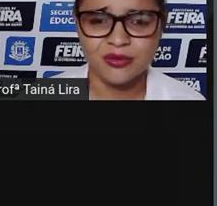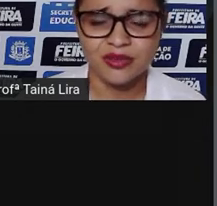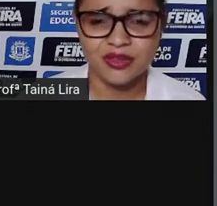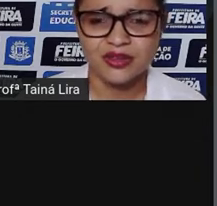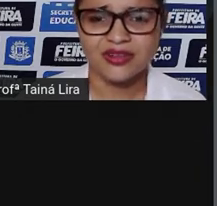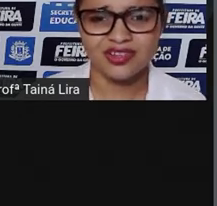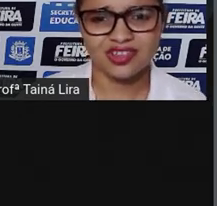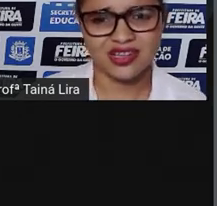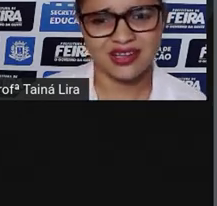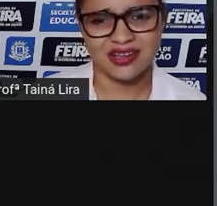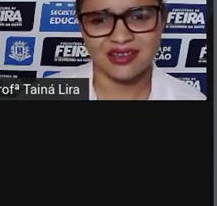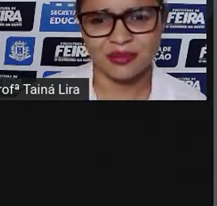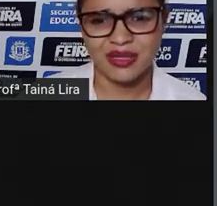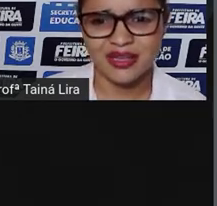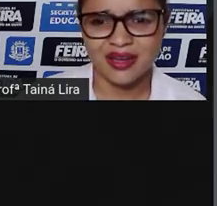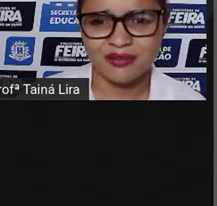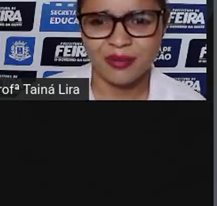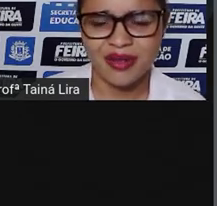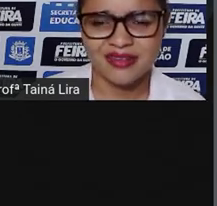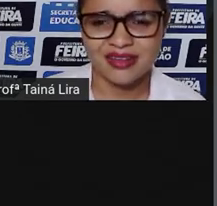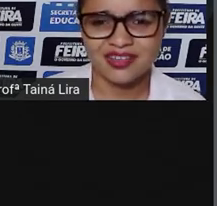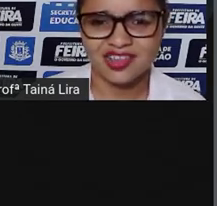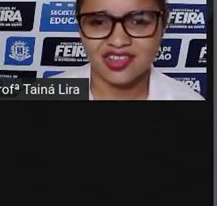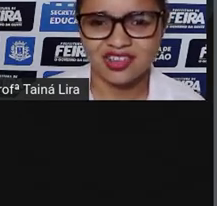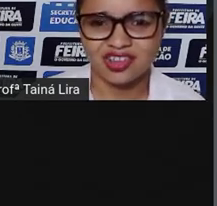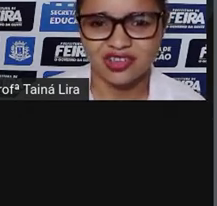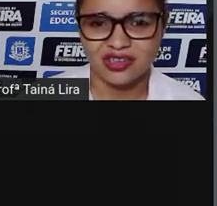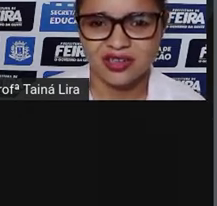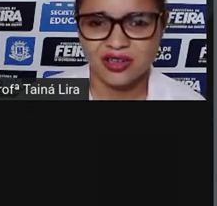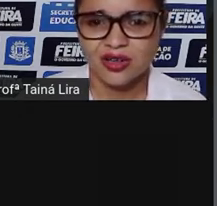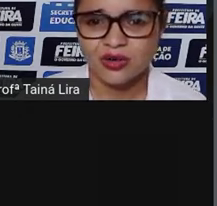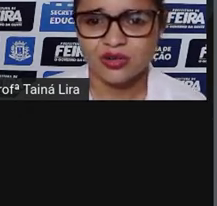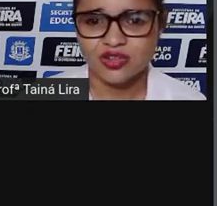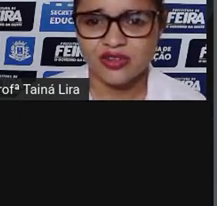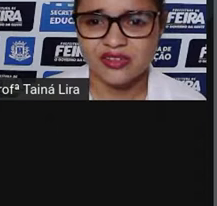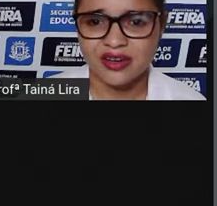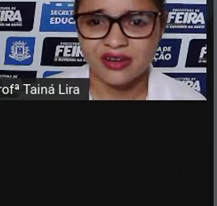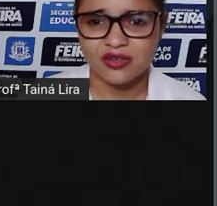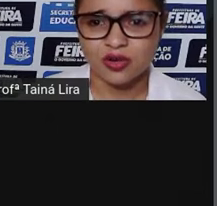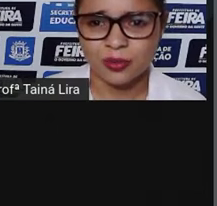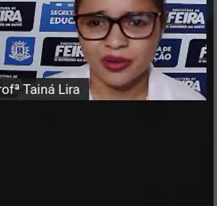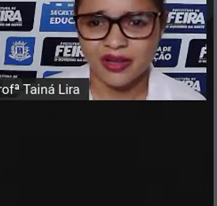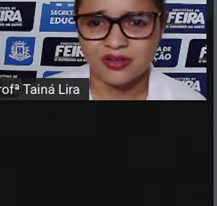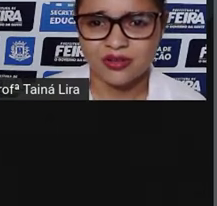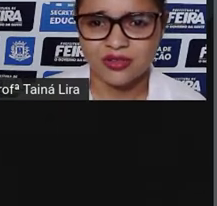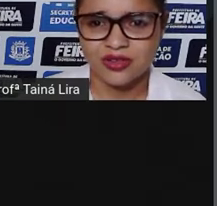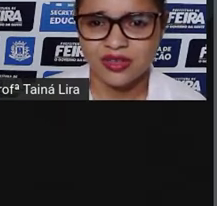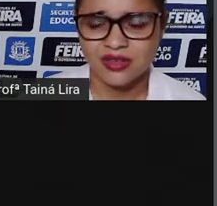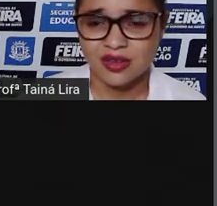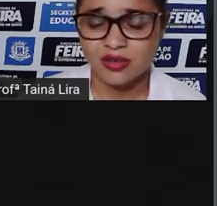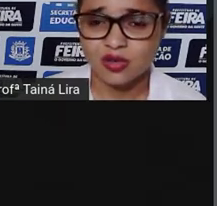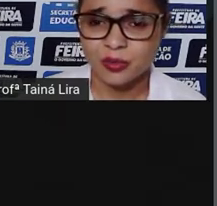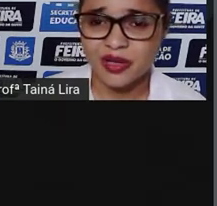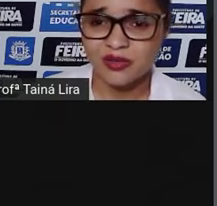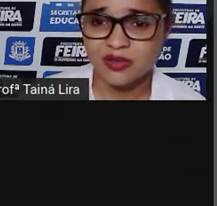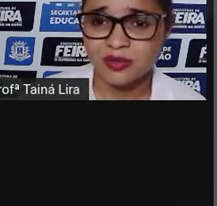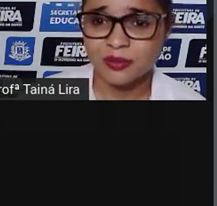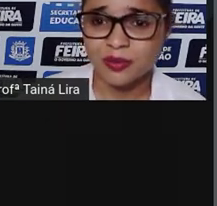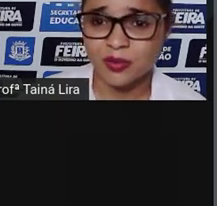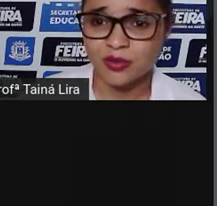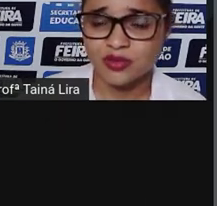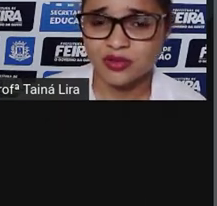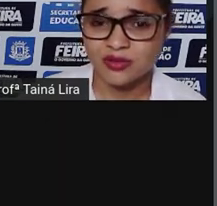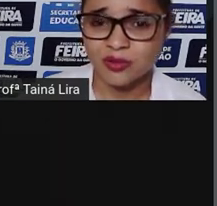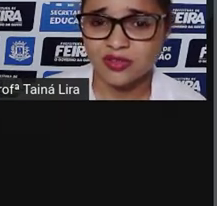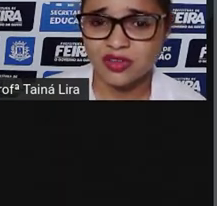exclamou. Gostei! Também quero uma máscara de gente. Os dois ficaram surpresos. Tão surpresos que